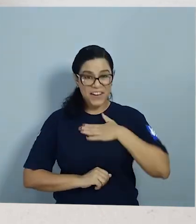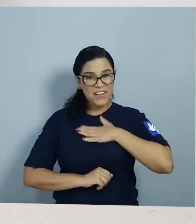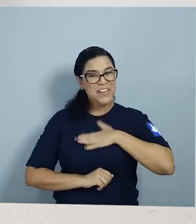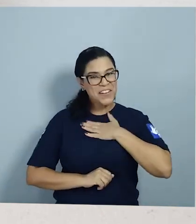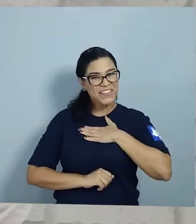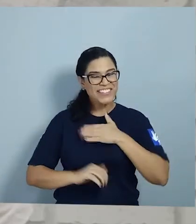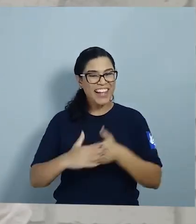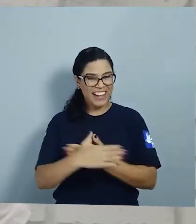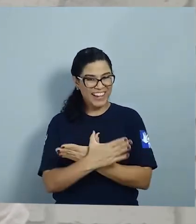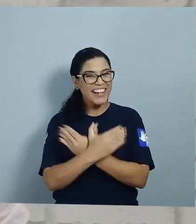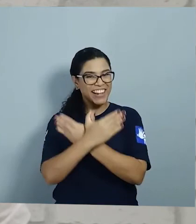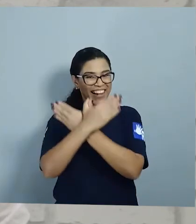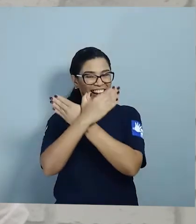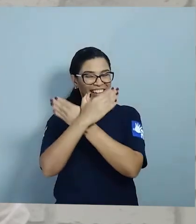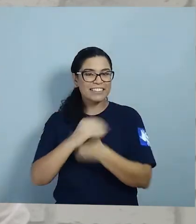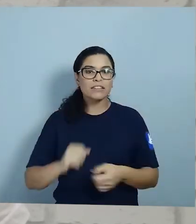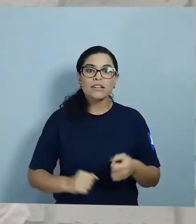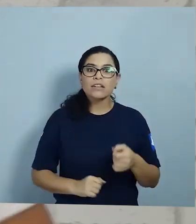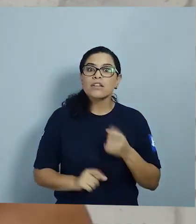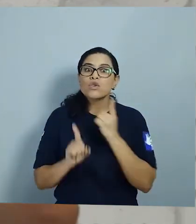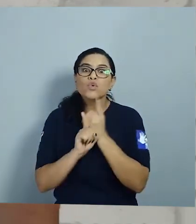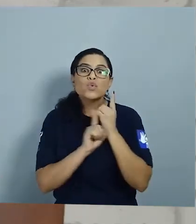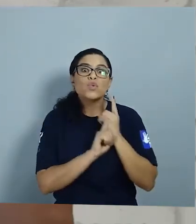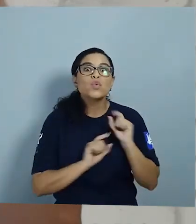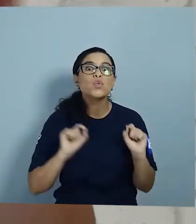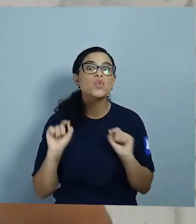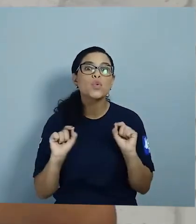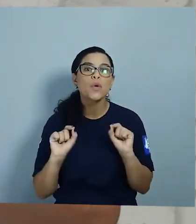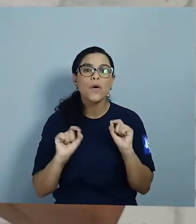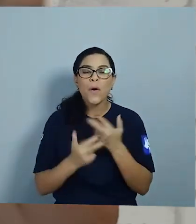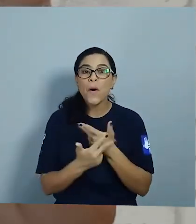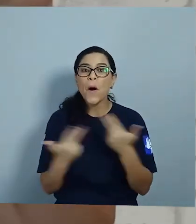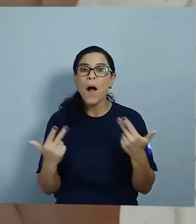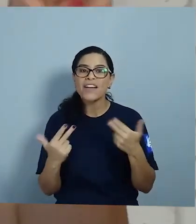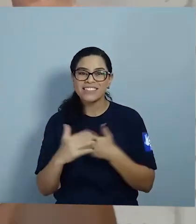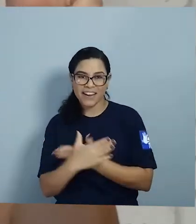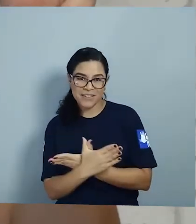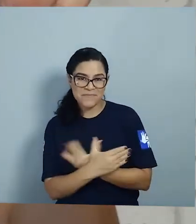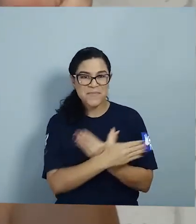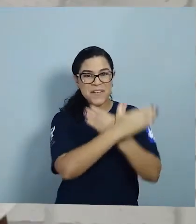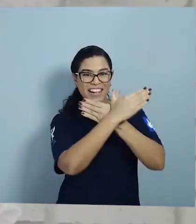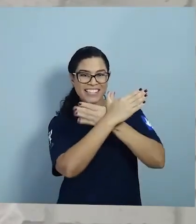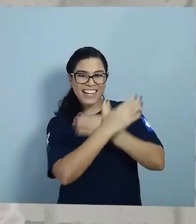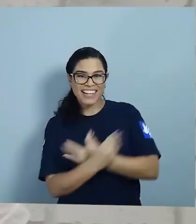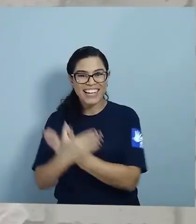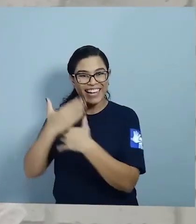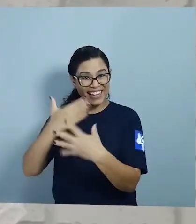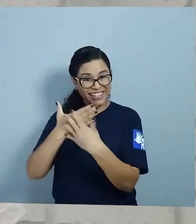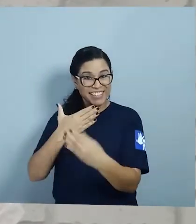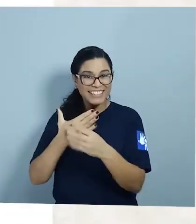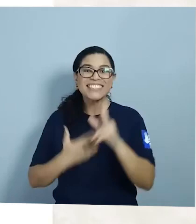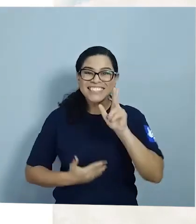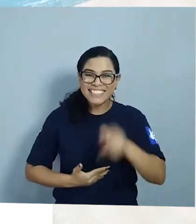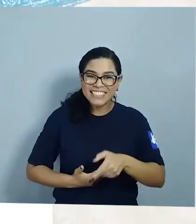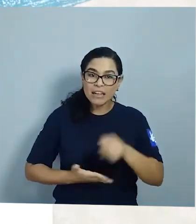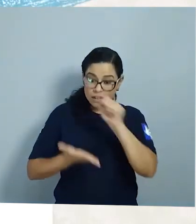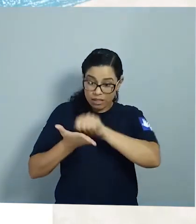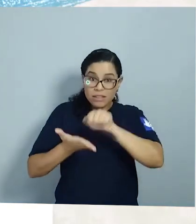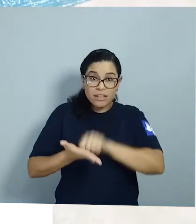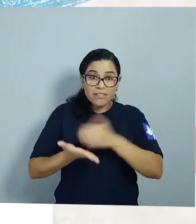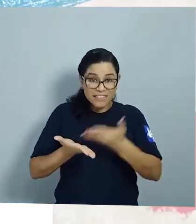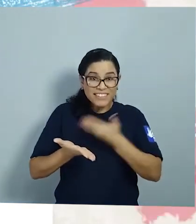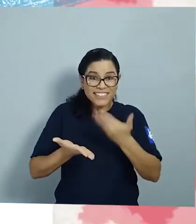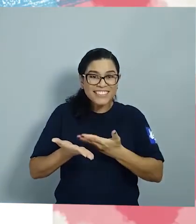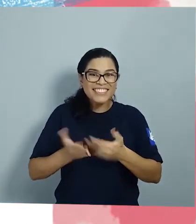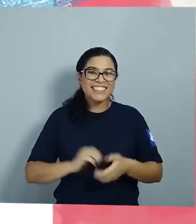borboleta? Descobrimos muitas coisas sobre as borboletas e as mariposas, não é mesmo? Vamos fazer algumas páginas do